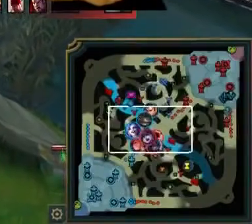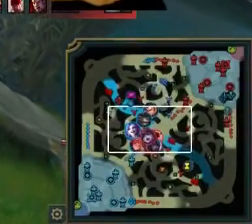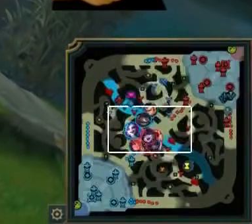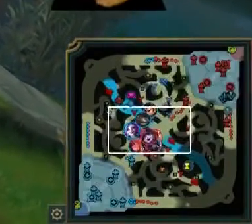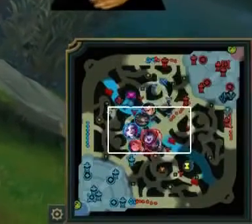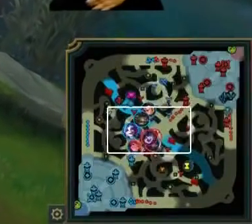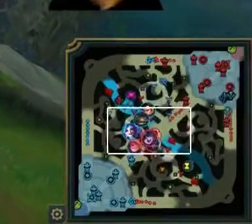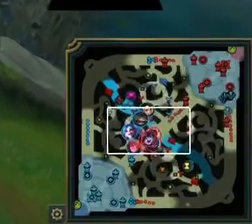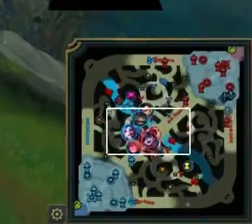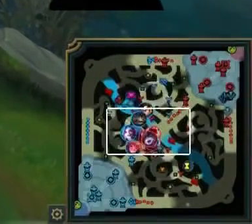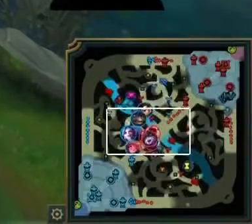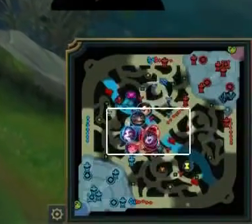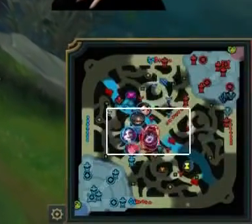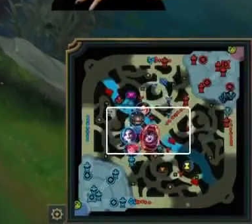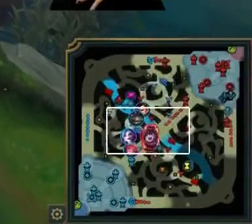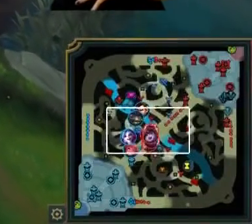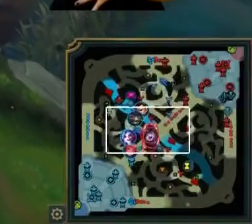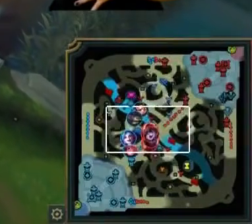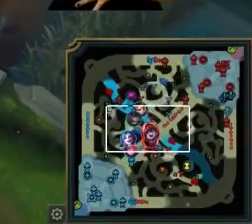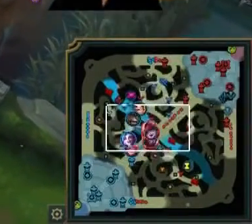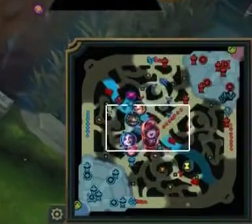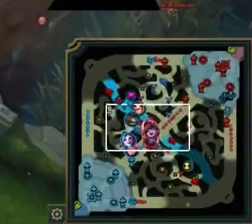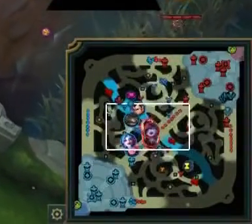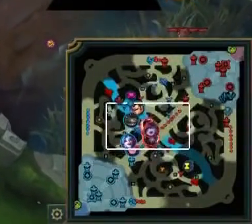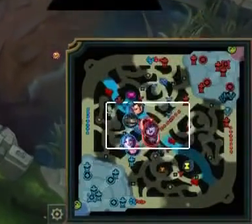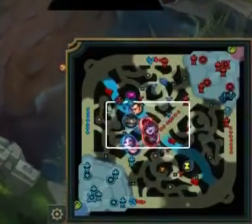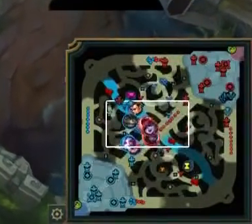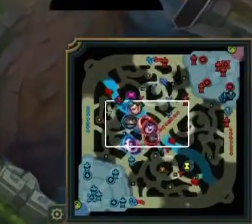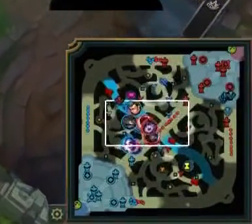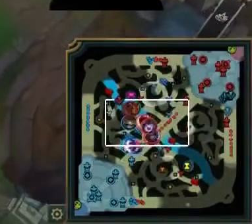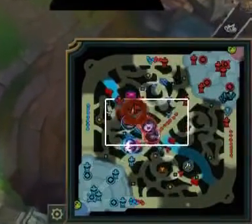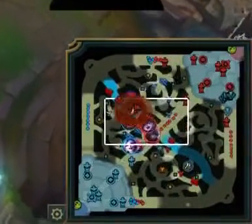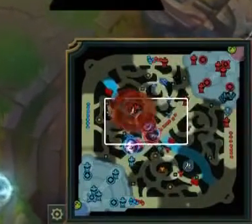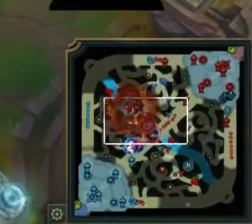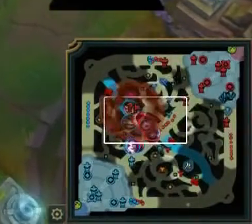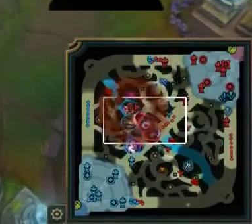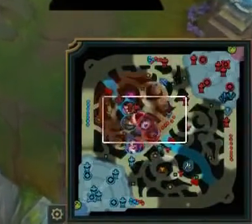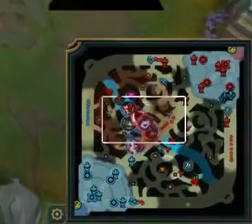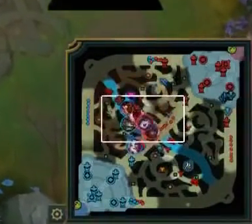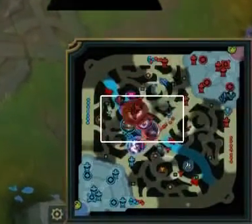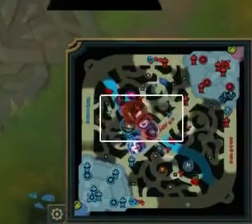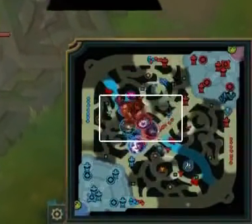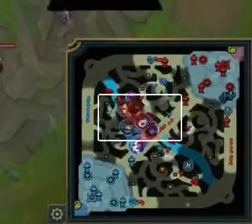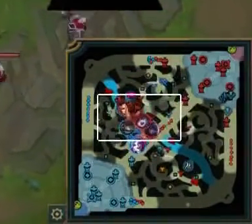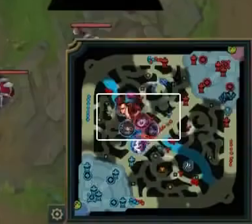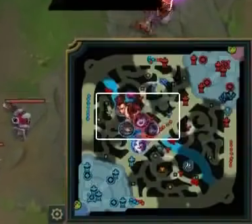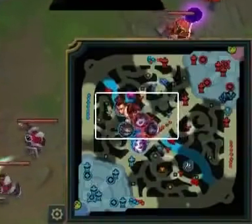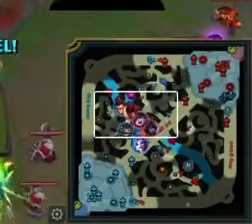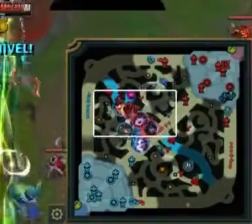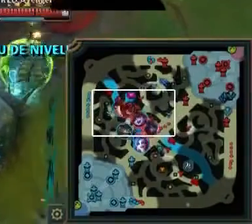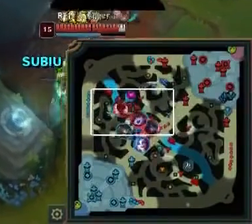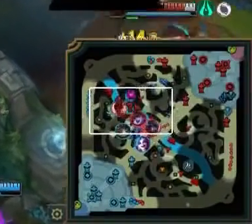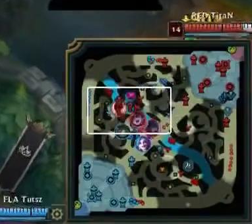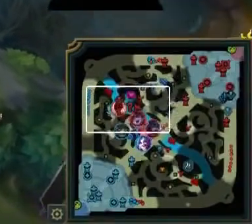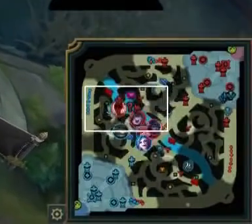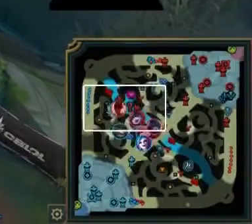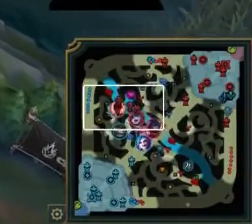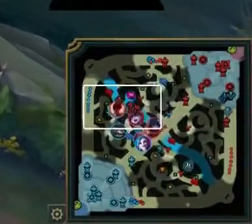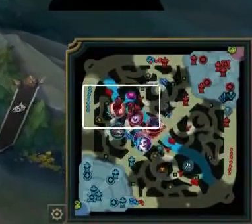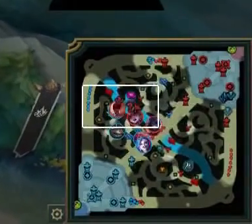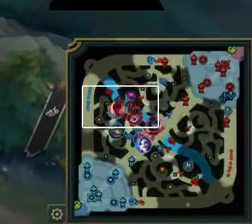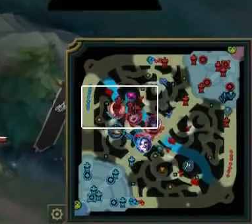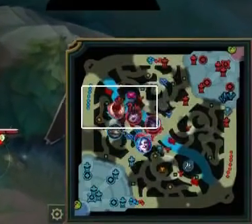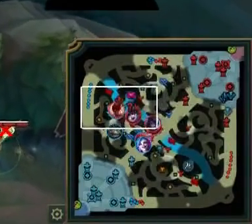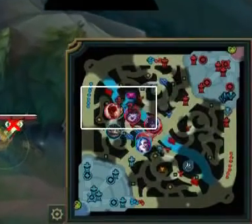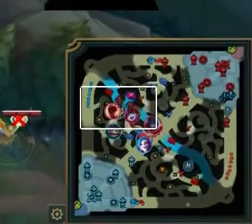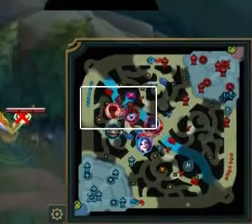morrendo muito no mid-game ali, é pego, tomou o pick-off. E ele falou que muito disso é porque ele tá querendo fazer demais. Ele